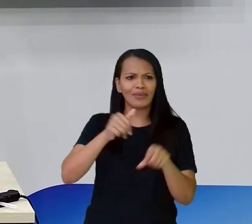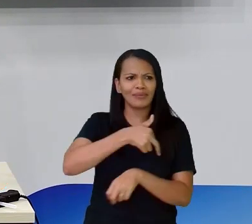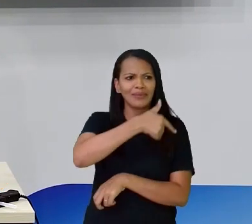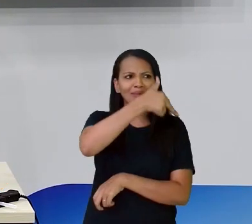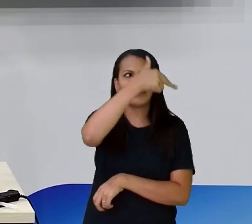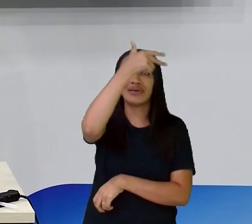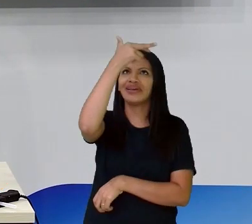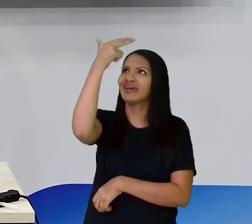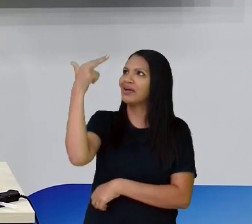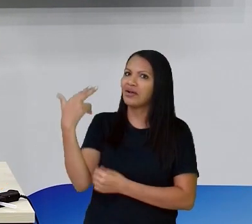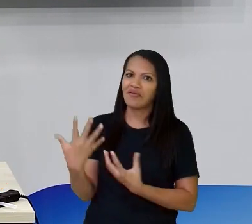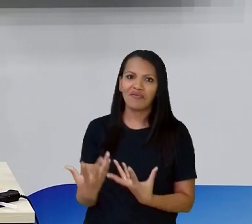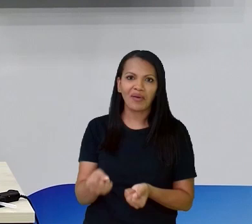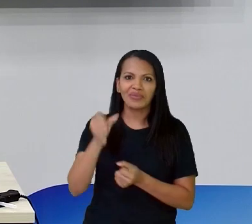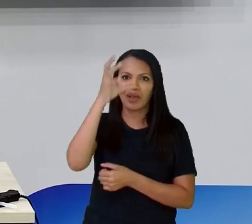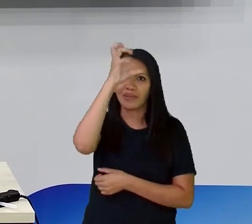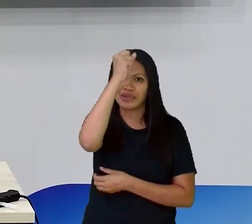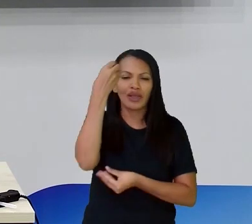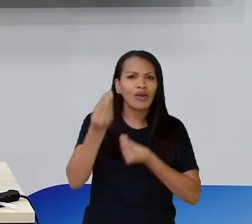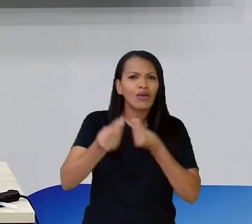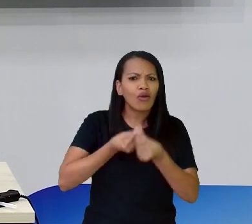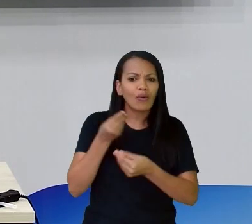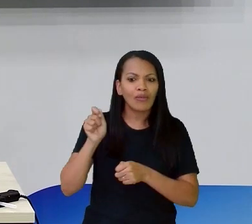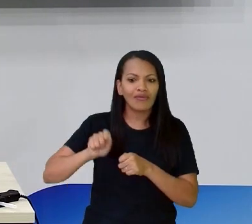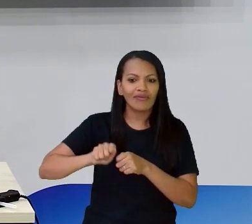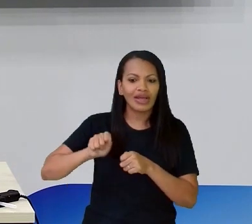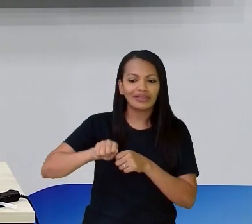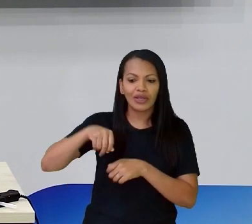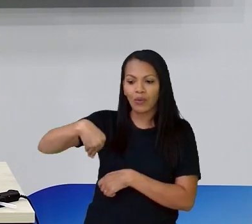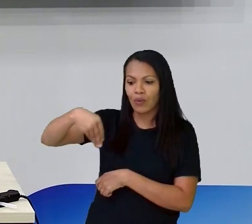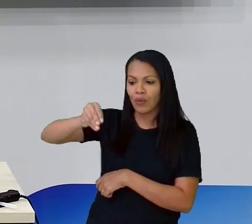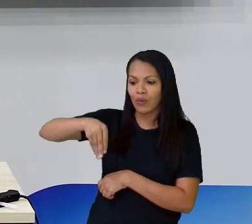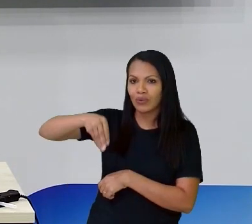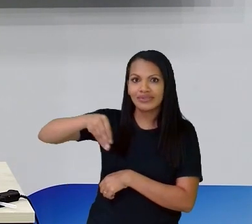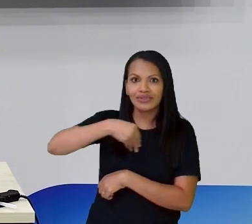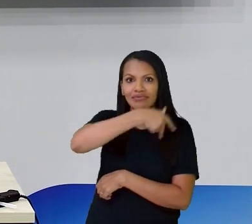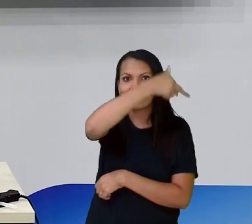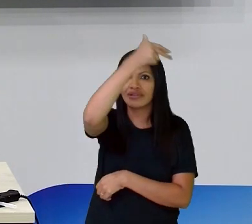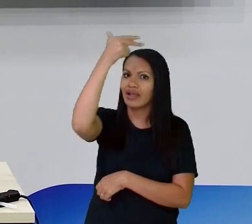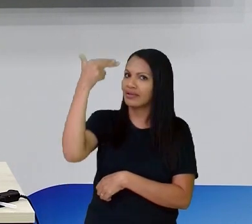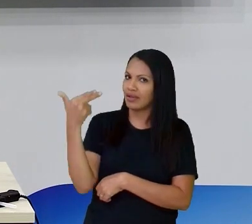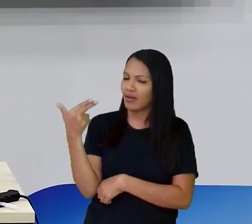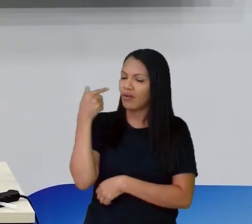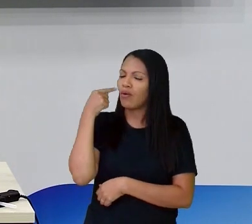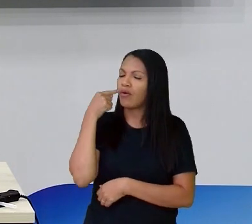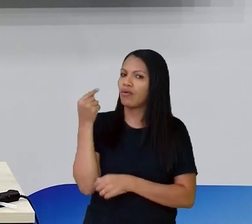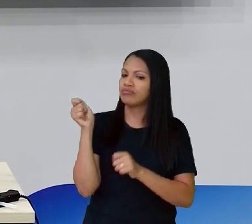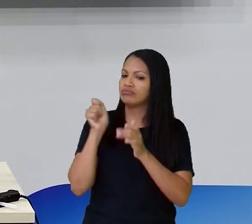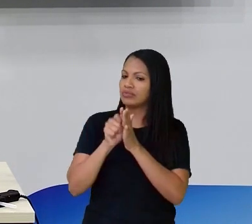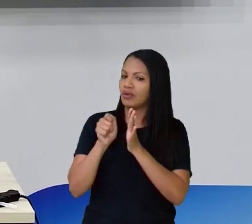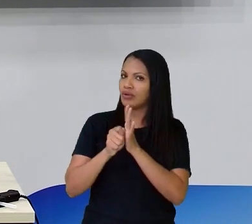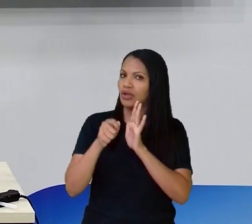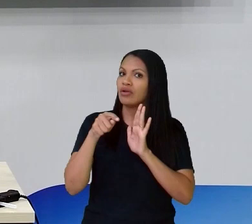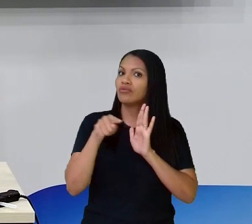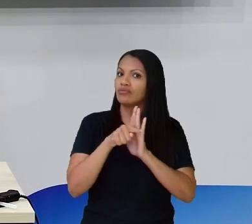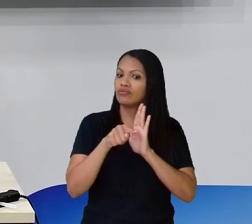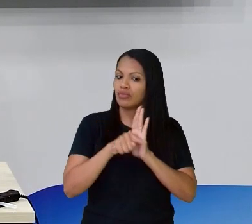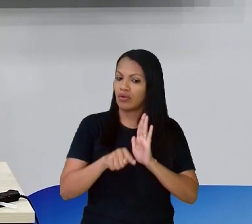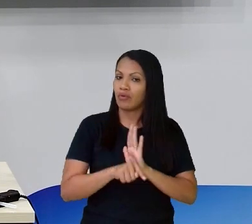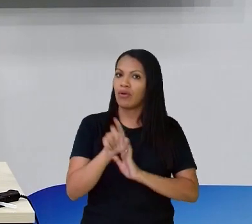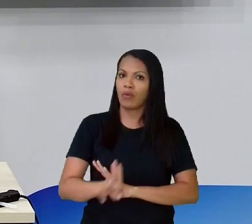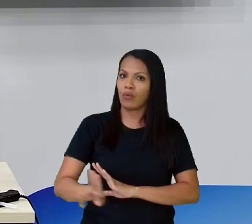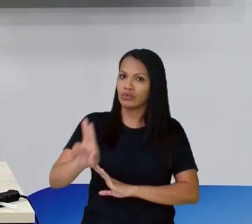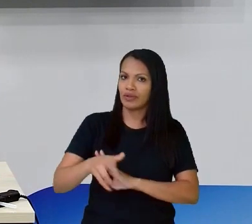E a gente vai aprender Como confeccionar Um sino natalino Anota aí os materiais Que você vai usar Ó